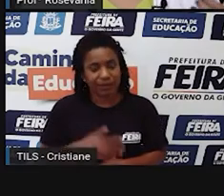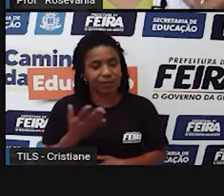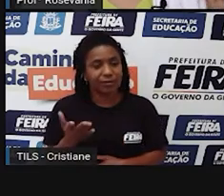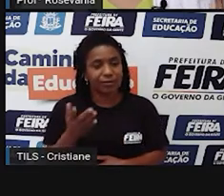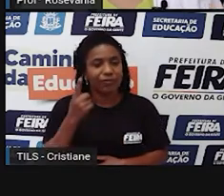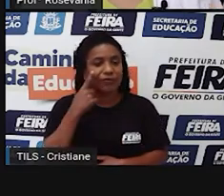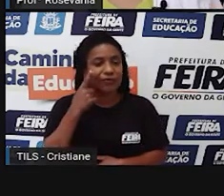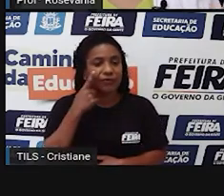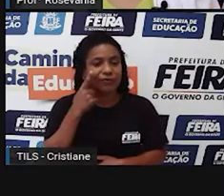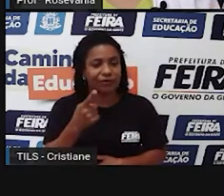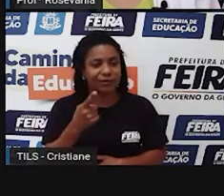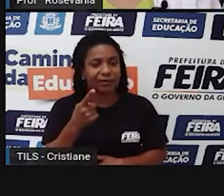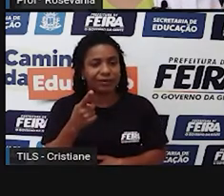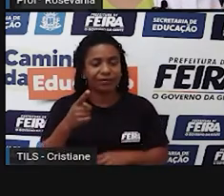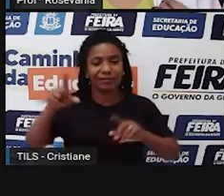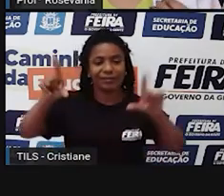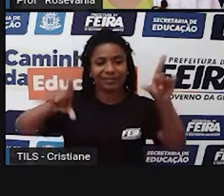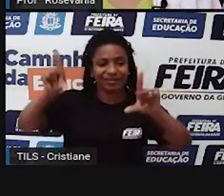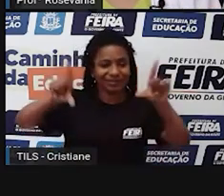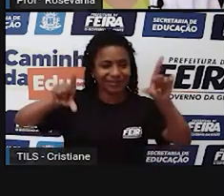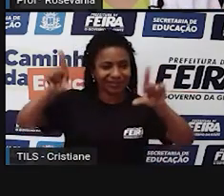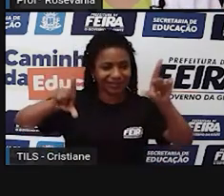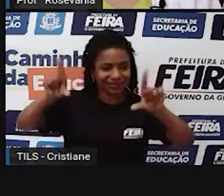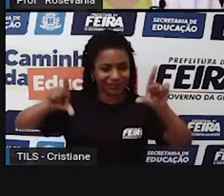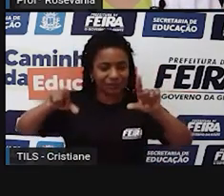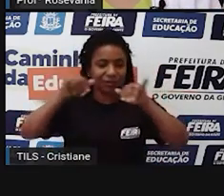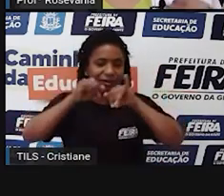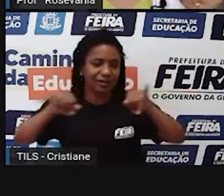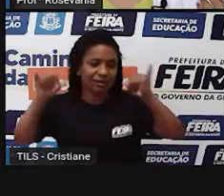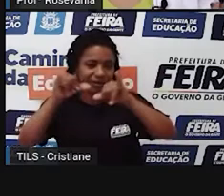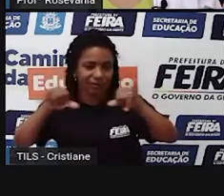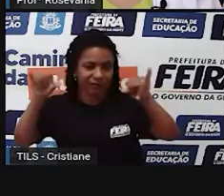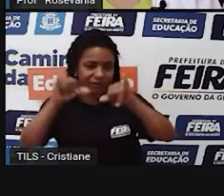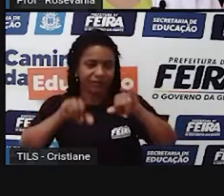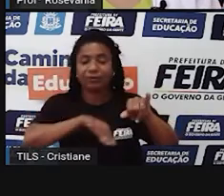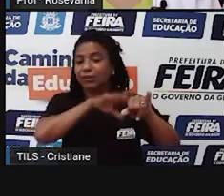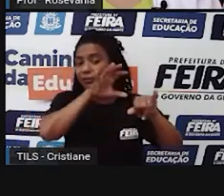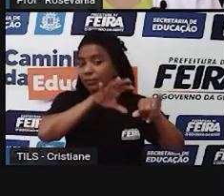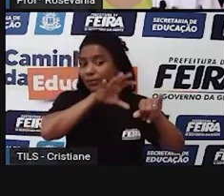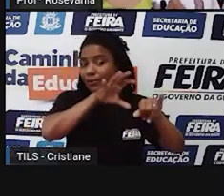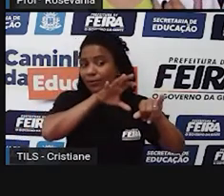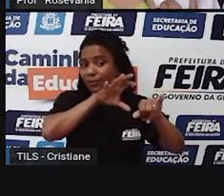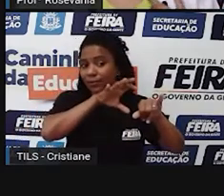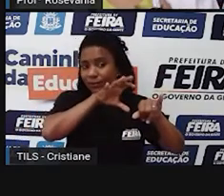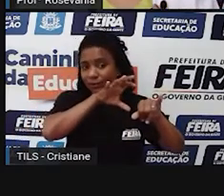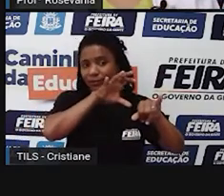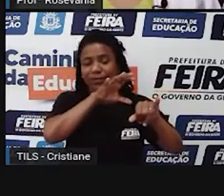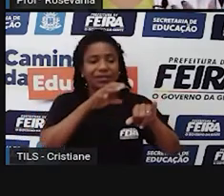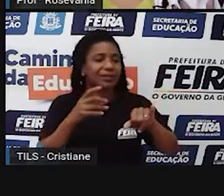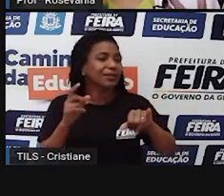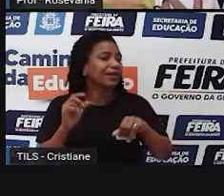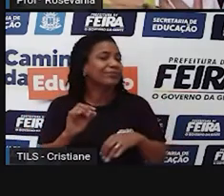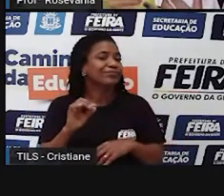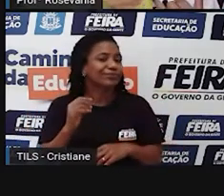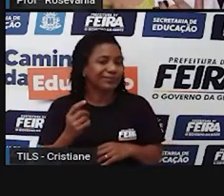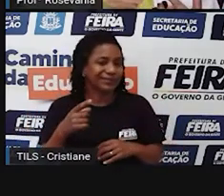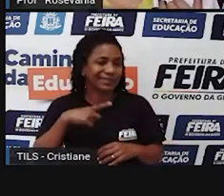tem passado muito reportagem na TV falando que esses animais, eles estão, né? Com seringas,